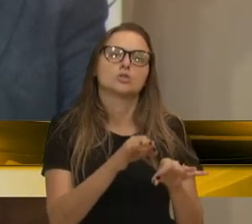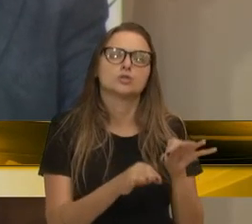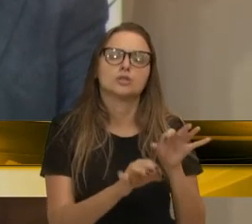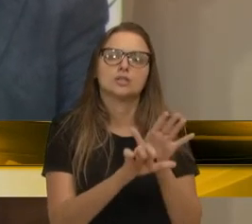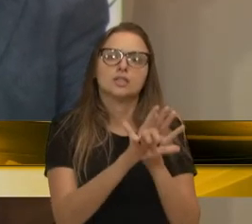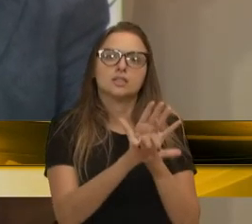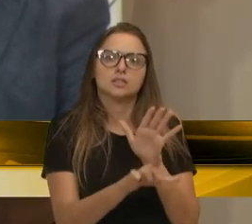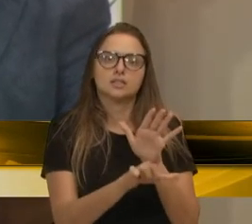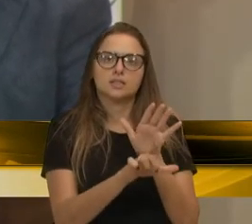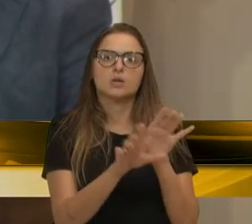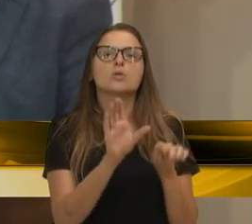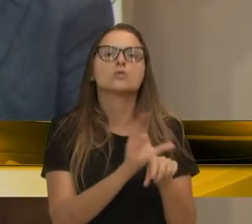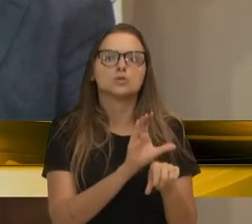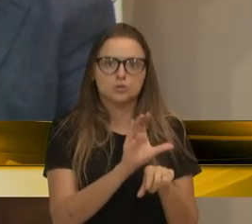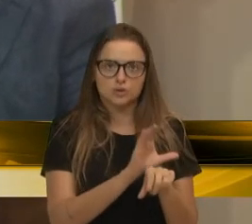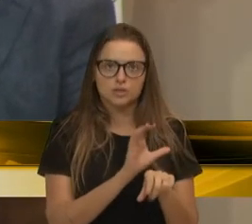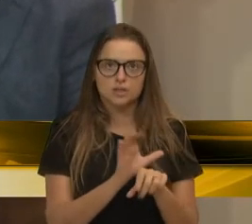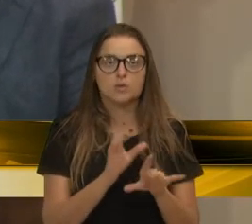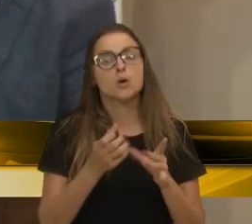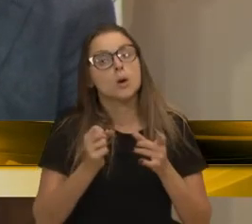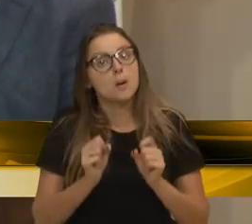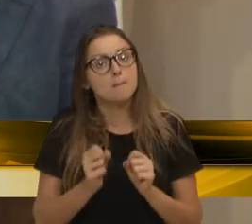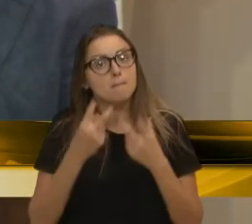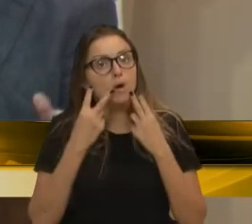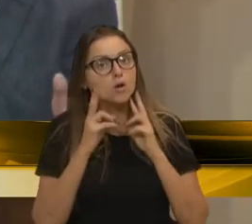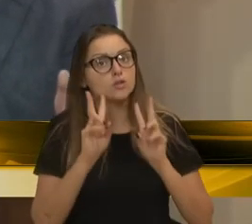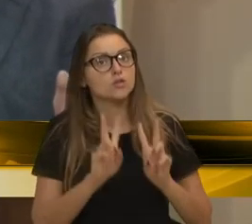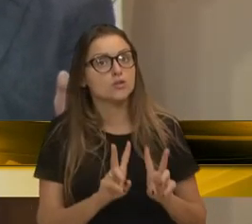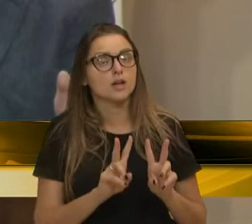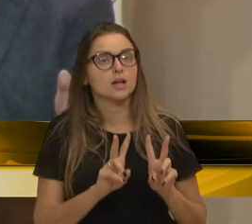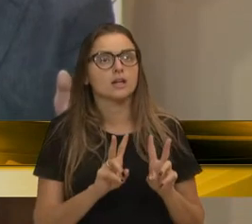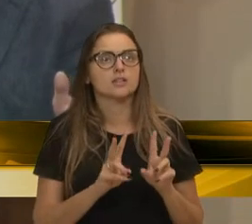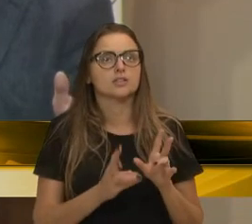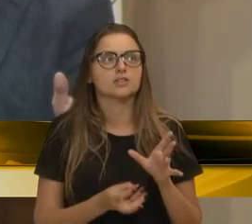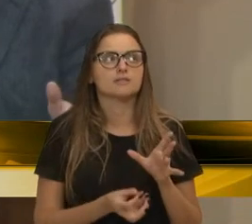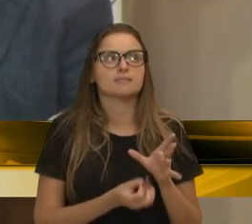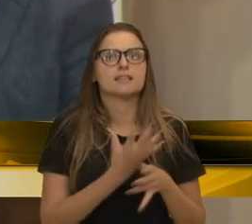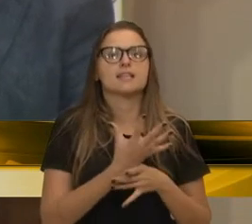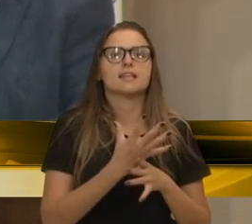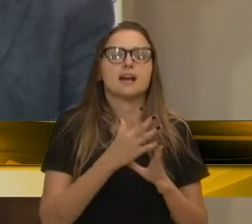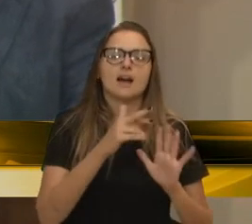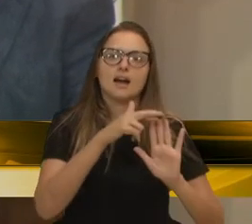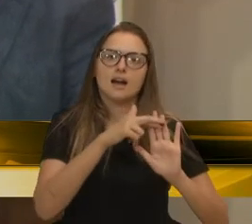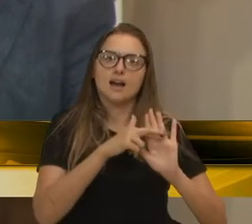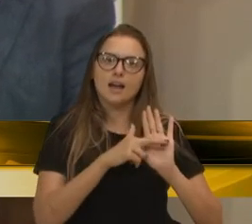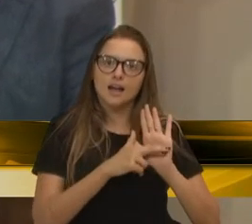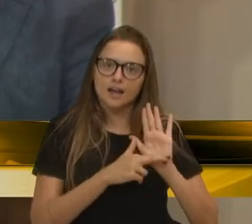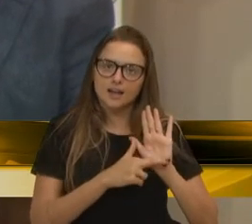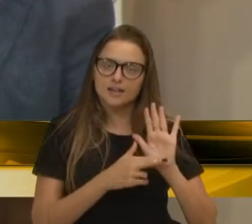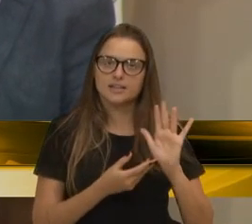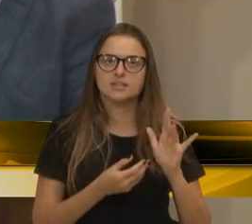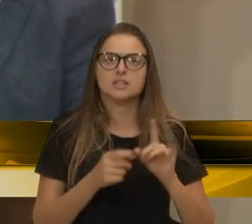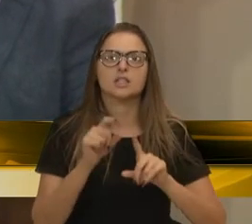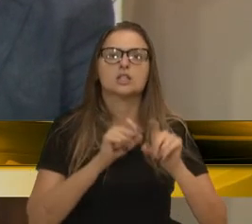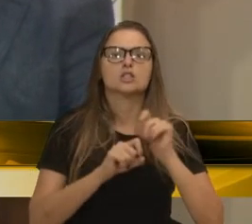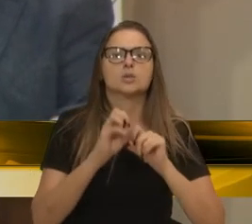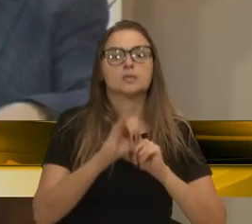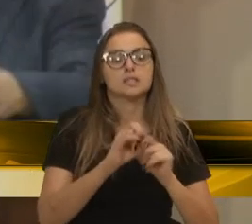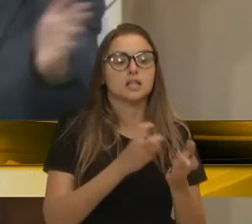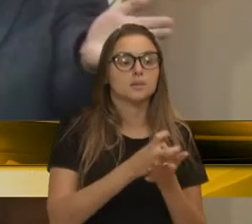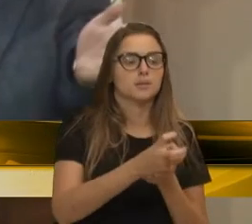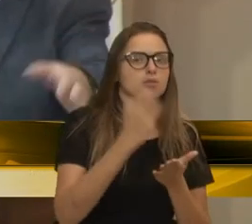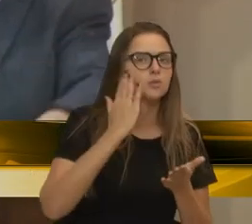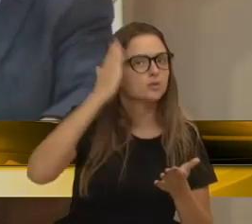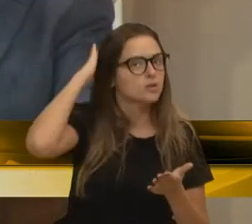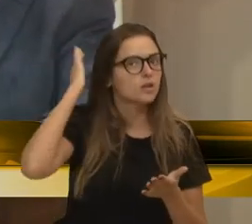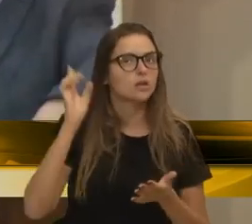pudesse se debruçar do ponto de vista de estabelecer princípios, né, com relação a uma eventual cassação, que não